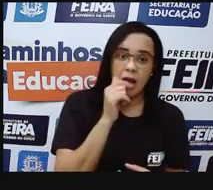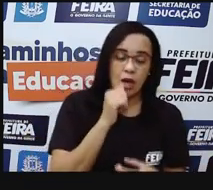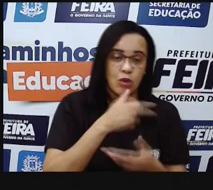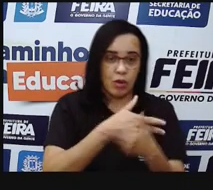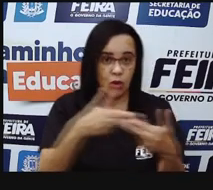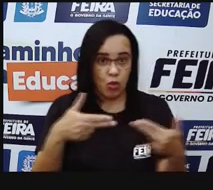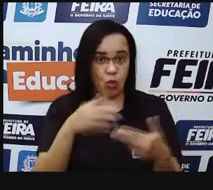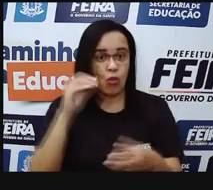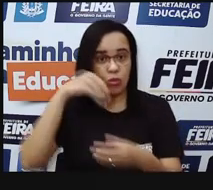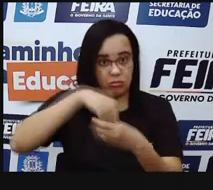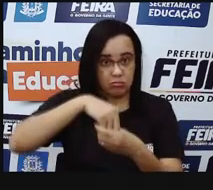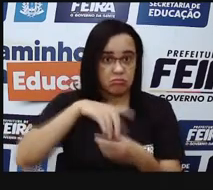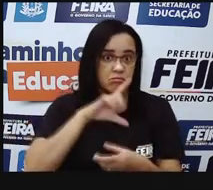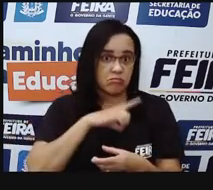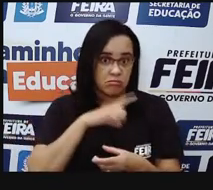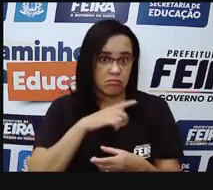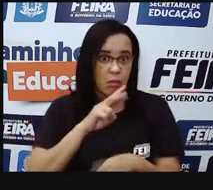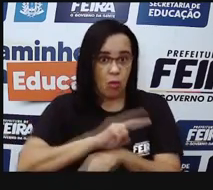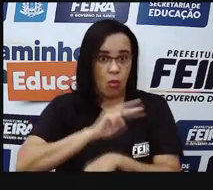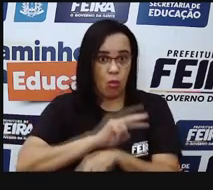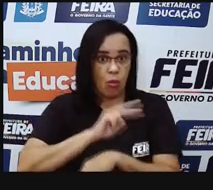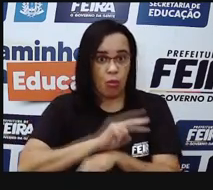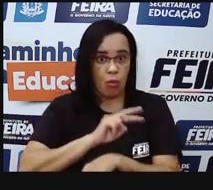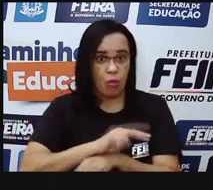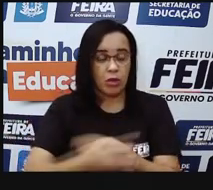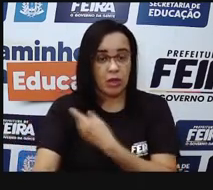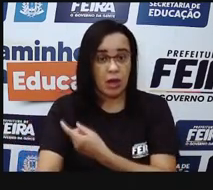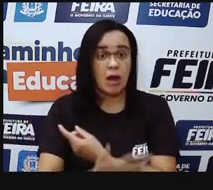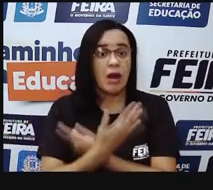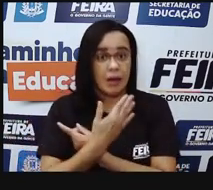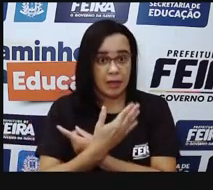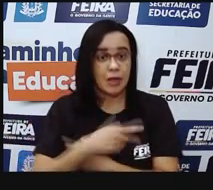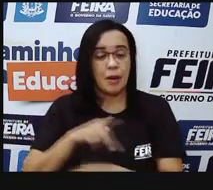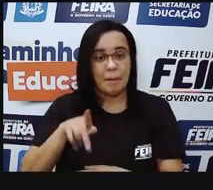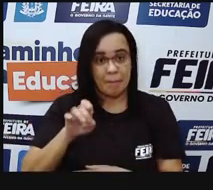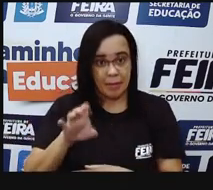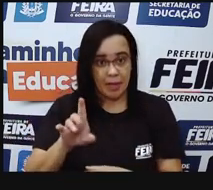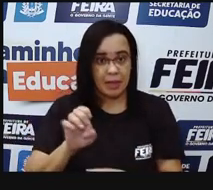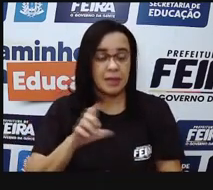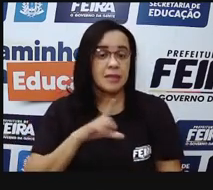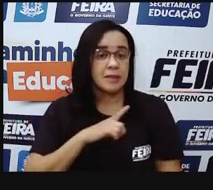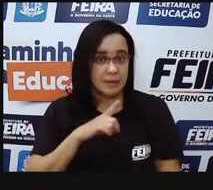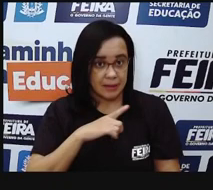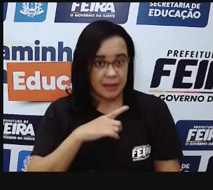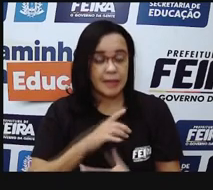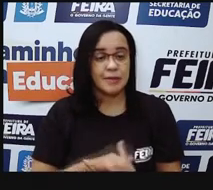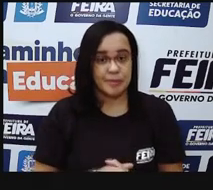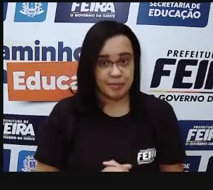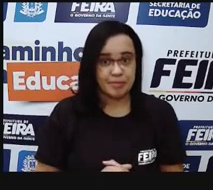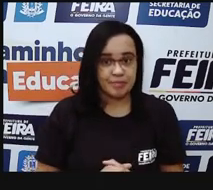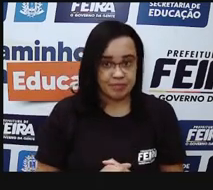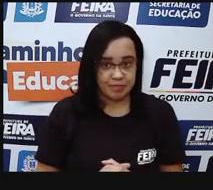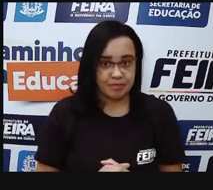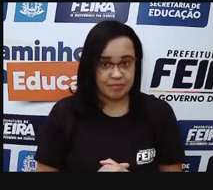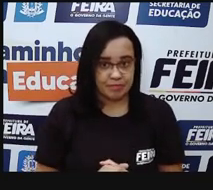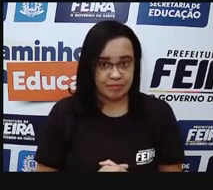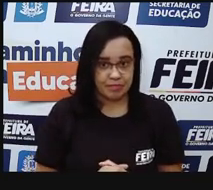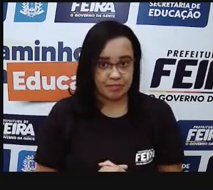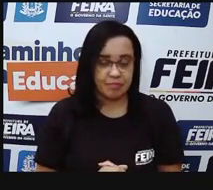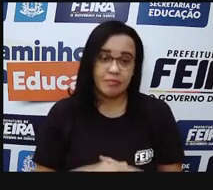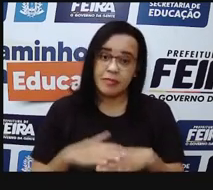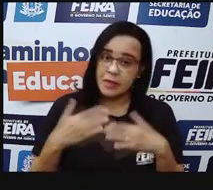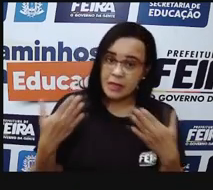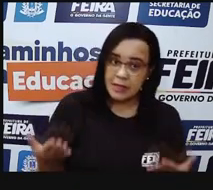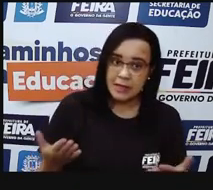nossa pele, né? Essa camada na nossa pele. O Pró, então, quer dizer que a epiderme, ela não tem essa vascularização?